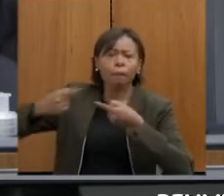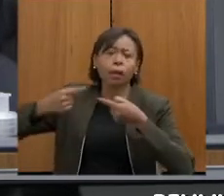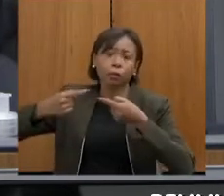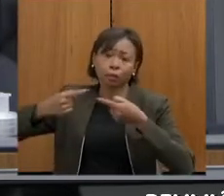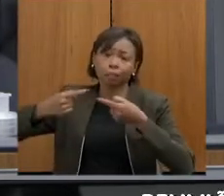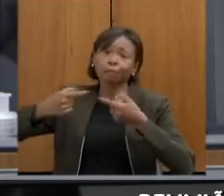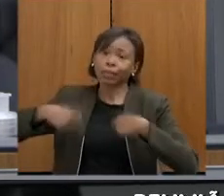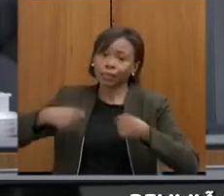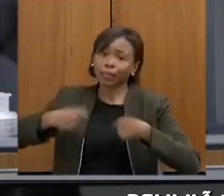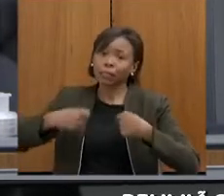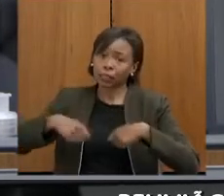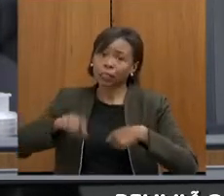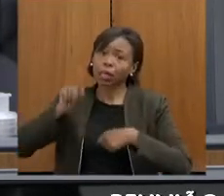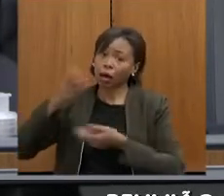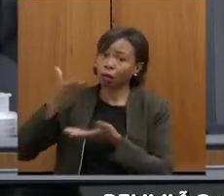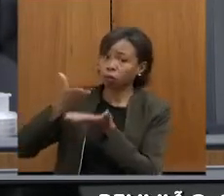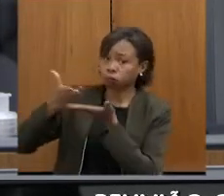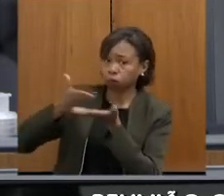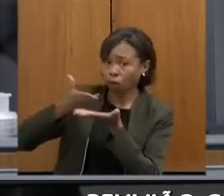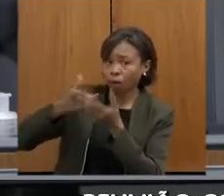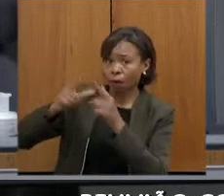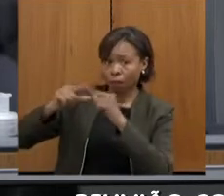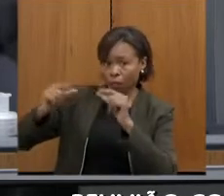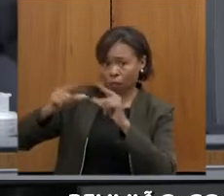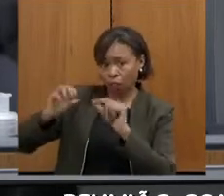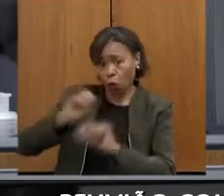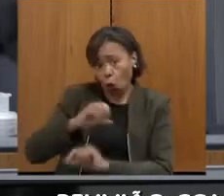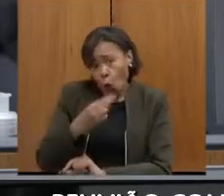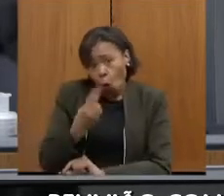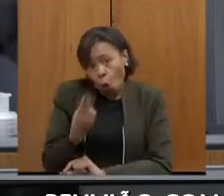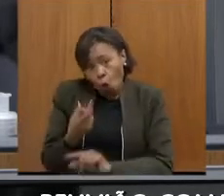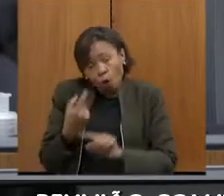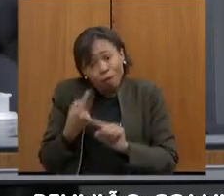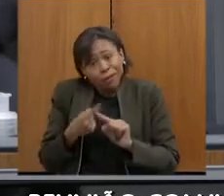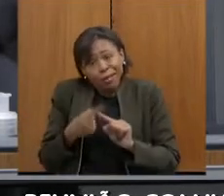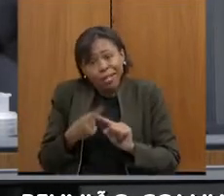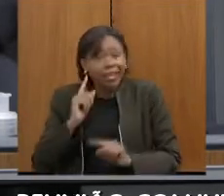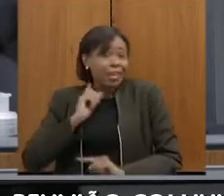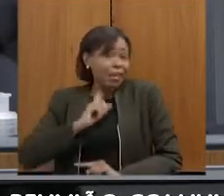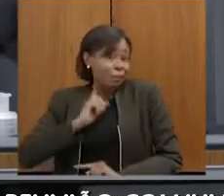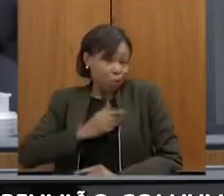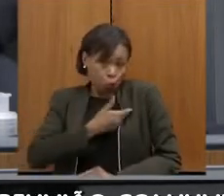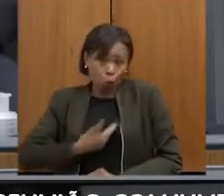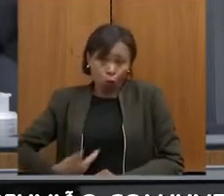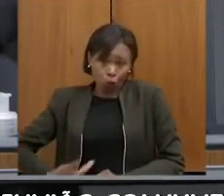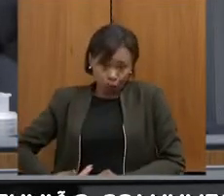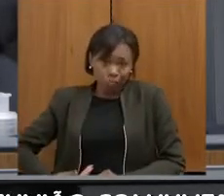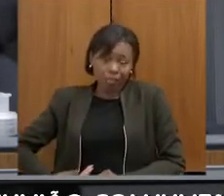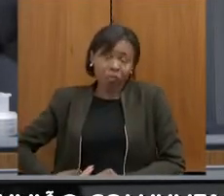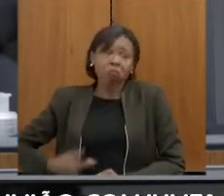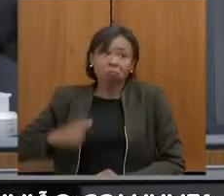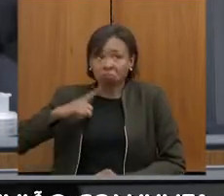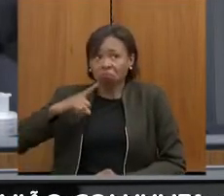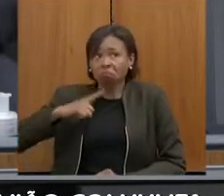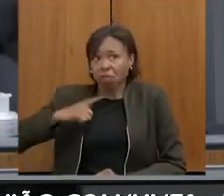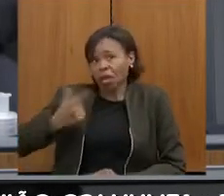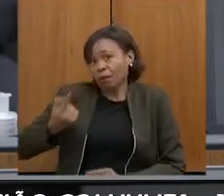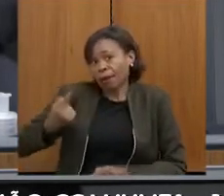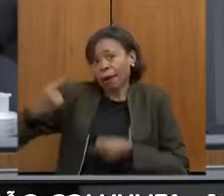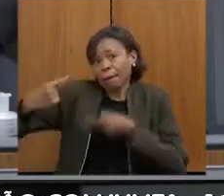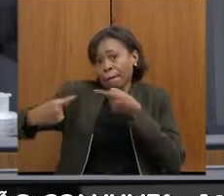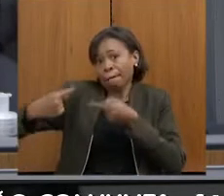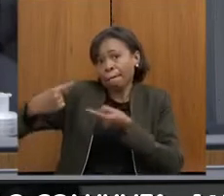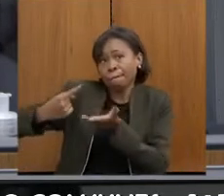em Brasília, ou pela própria relação política que ele tem com o presidente da República.